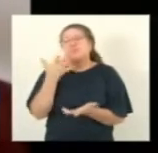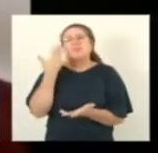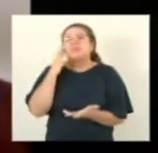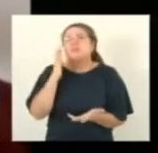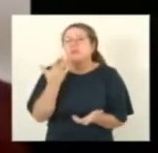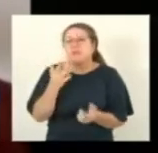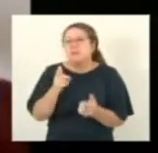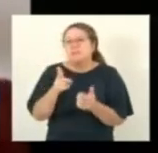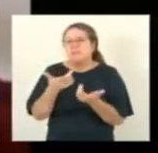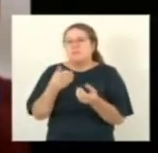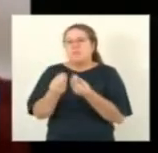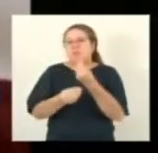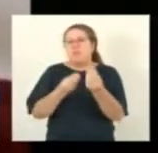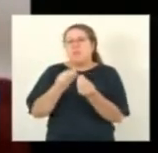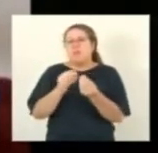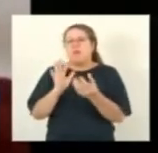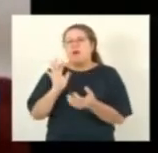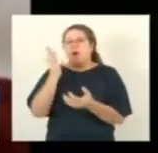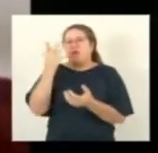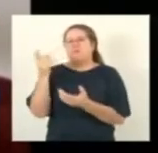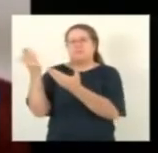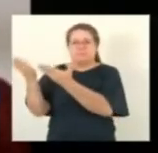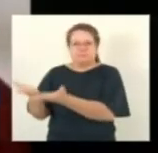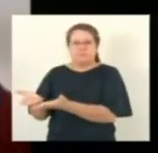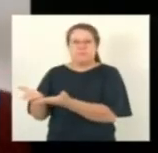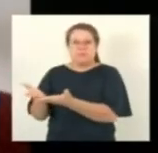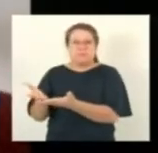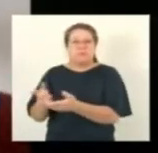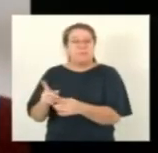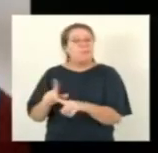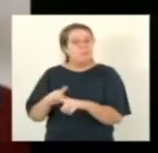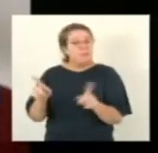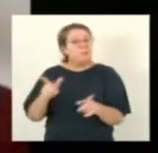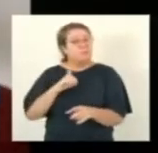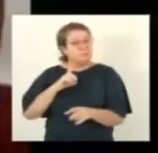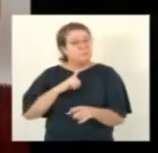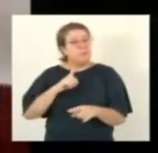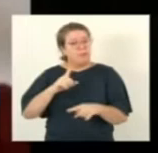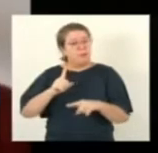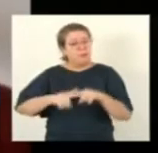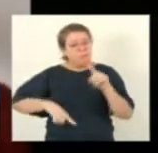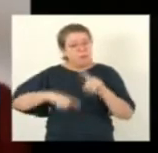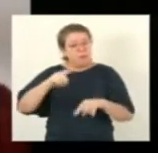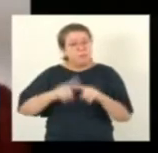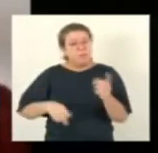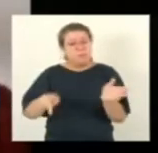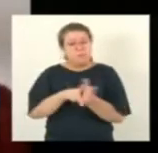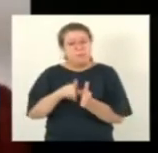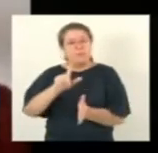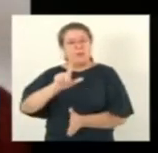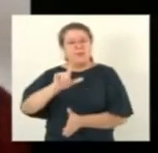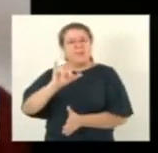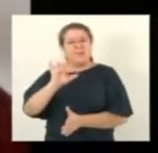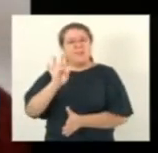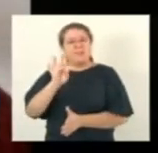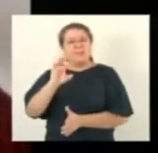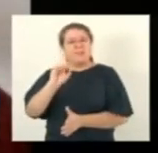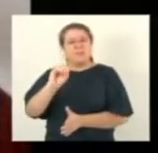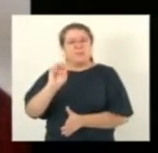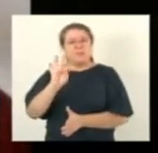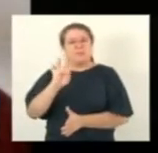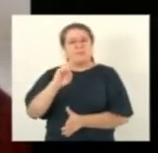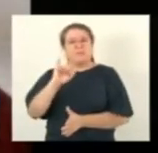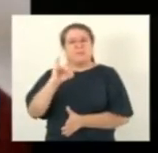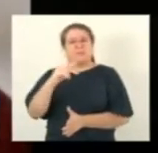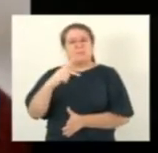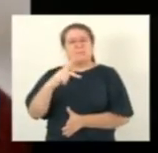esse aparelho está lá pronto para ser usado, é um aparelho caríssimo e lamentavelmente a Secretaria